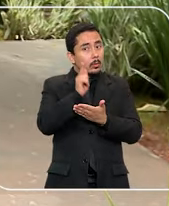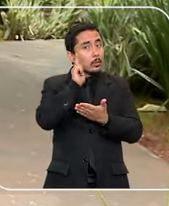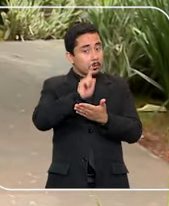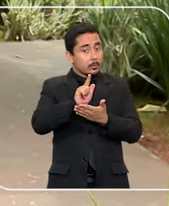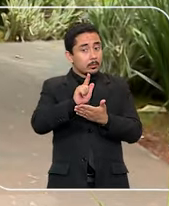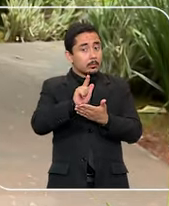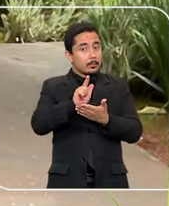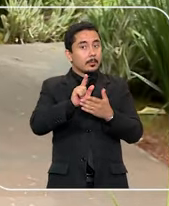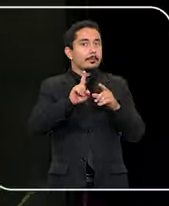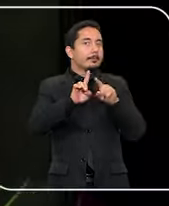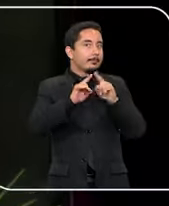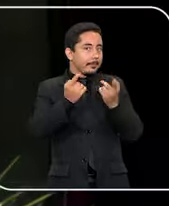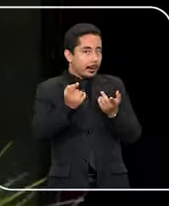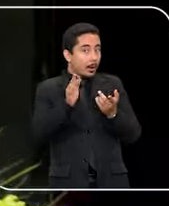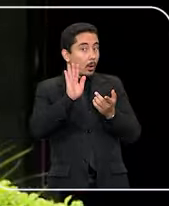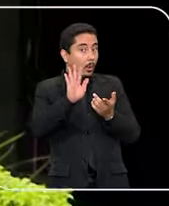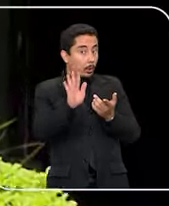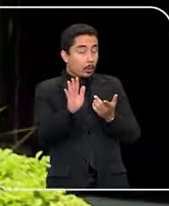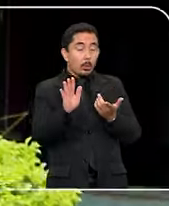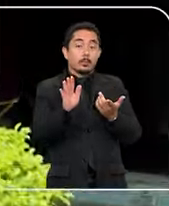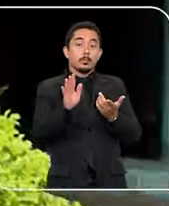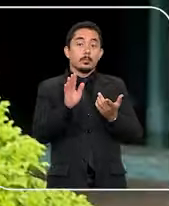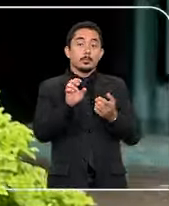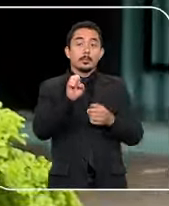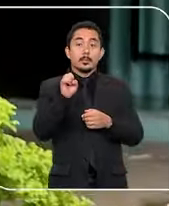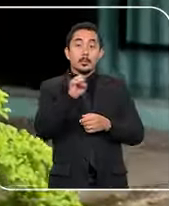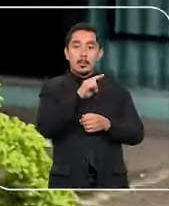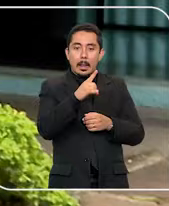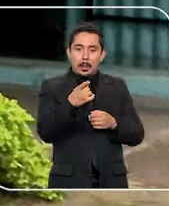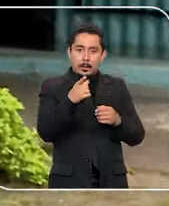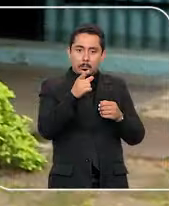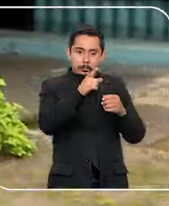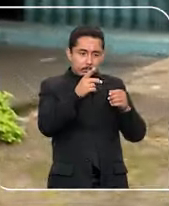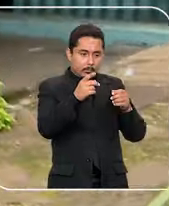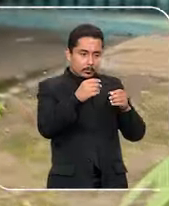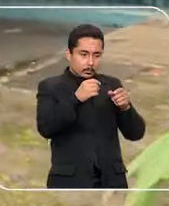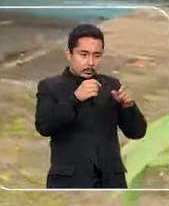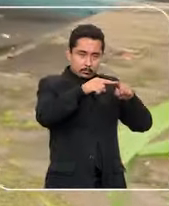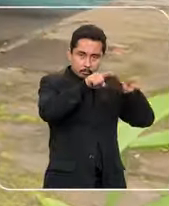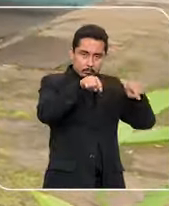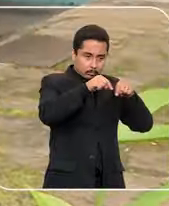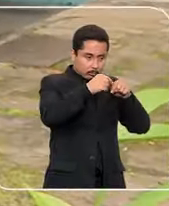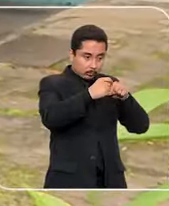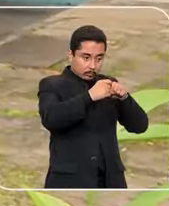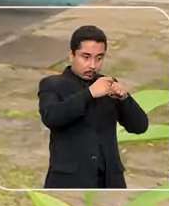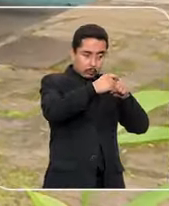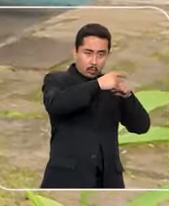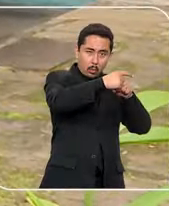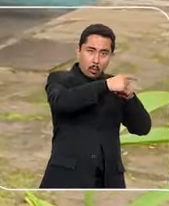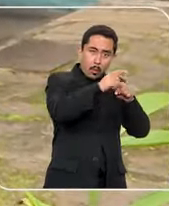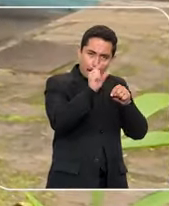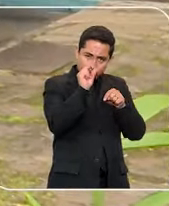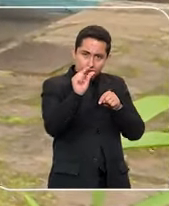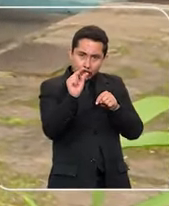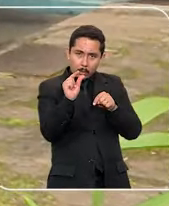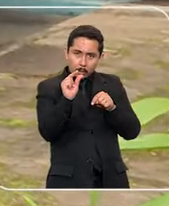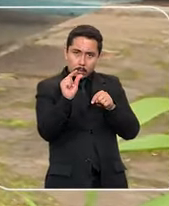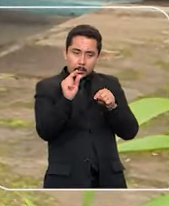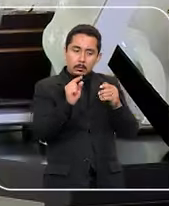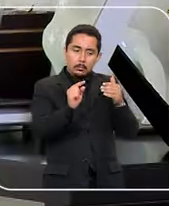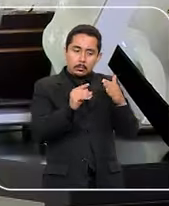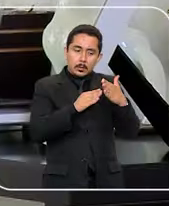ser validadas, haja vista que possivelmente aqueles puxadinhos que foram feitos dentro dos